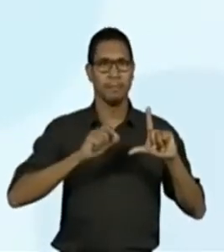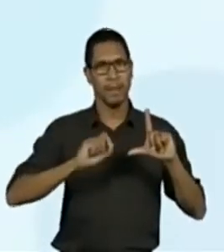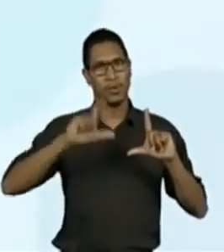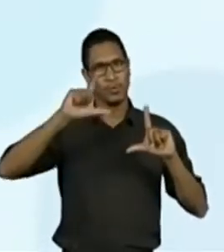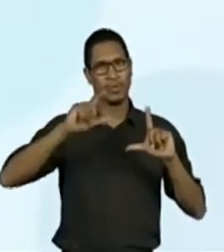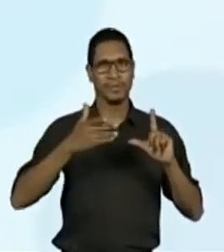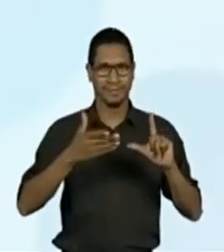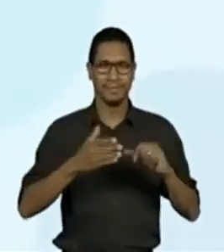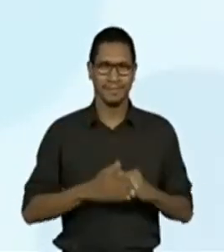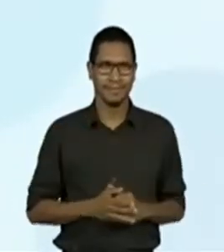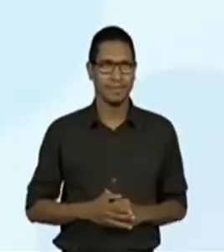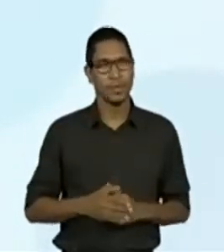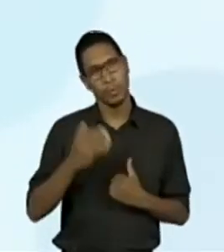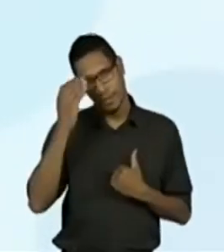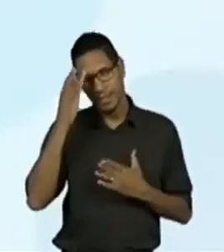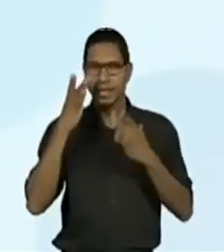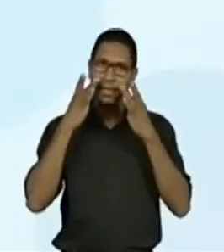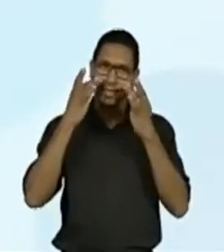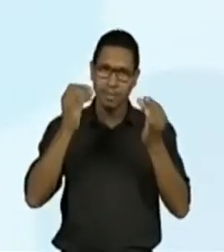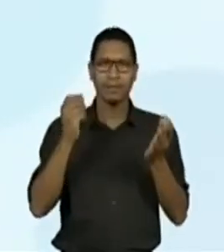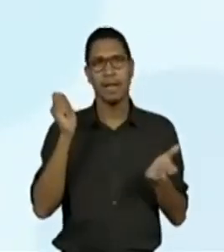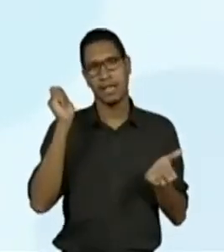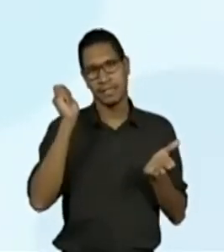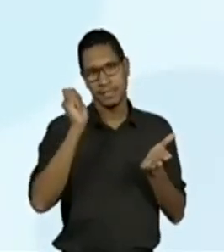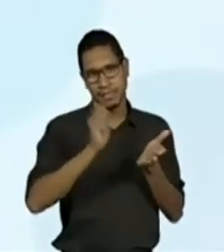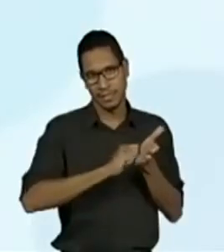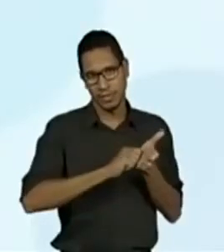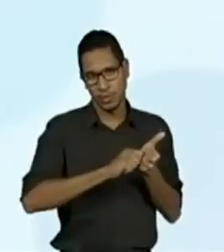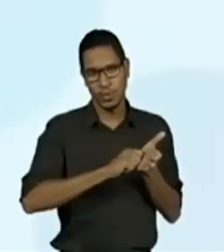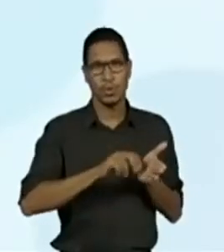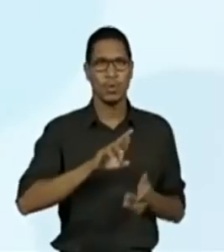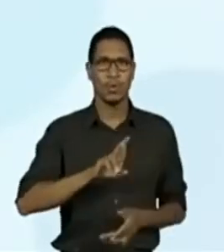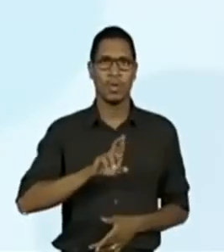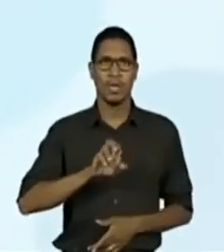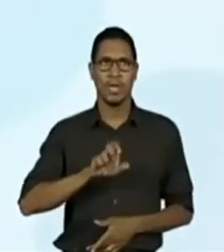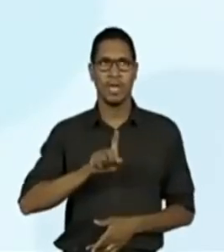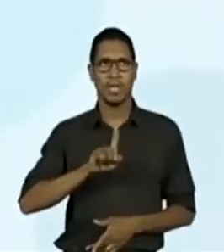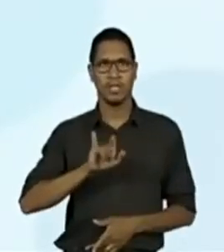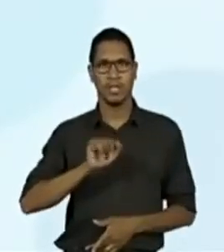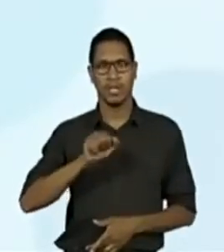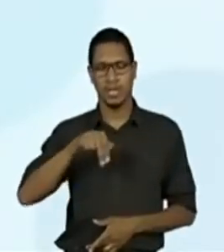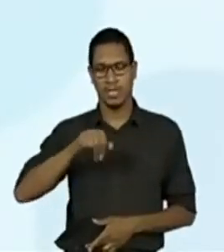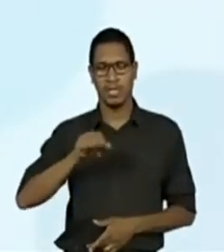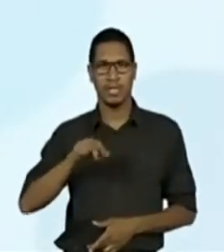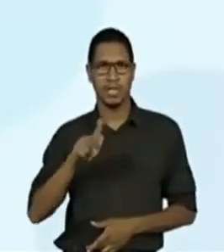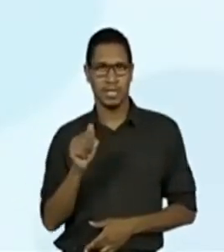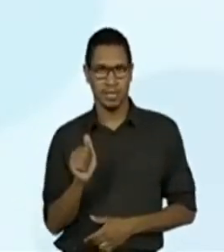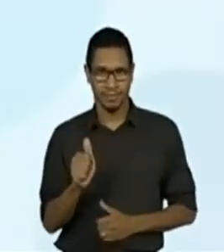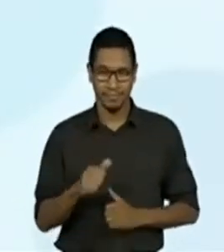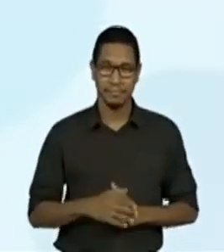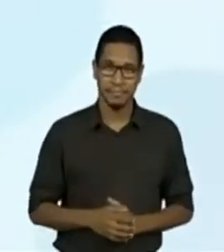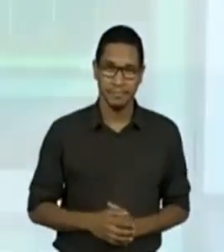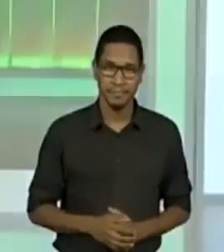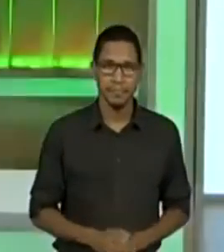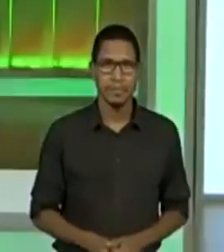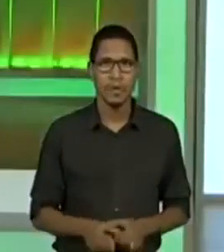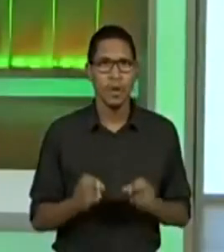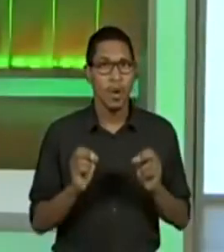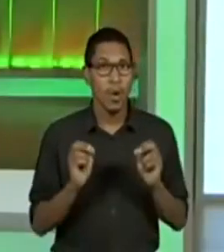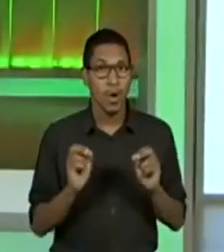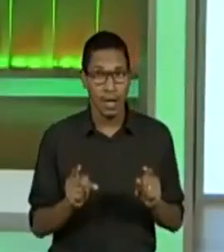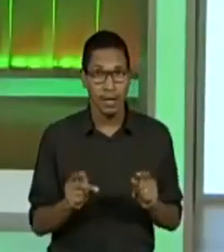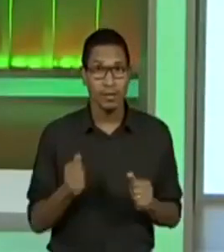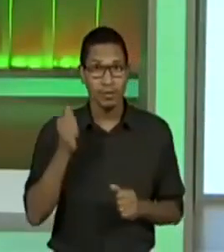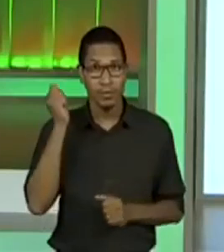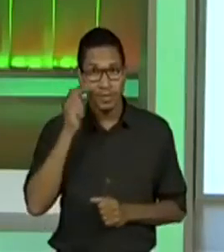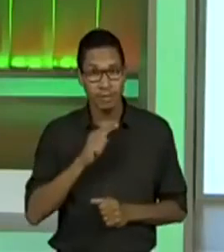pela sua atenção, Regianinha. E aí? Ah, ótimo. Todo mundo conseguiu agora. A gente conseguiu